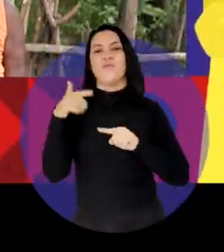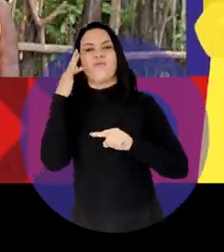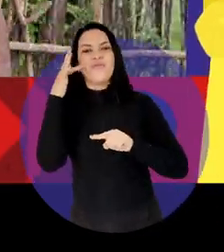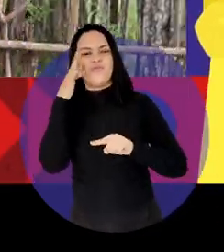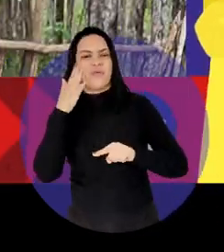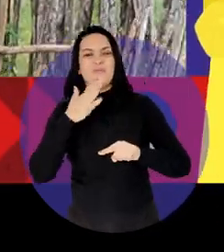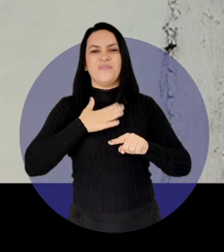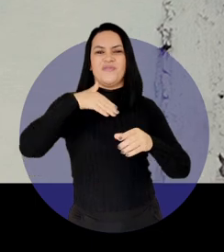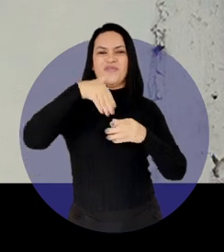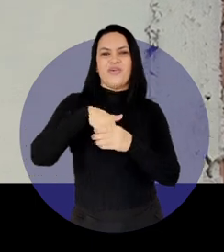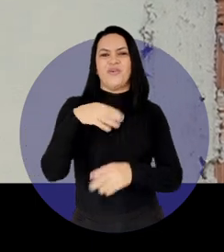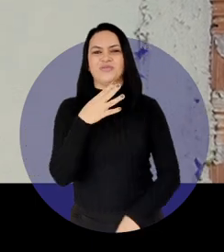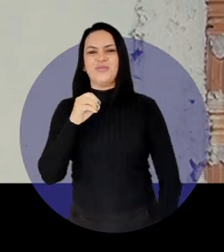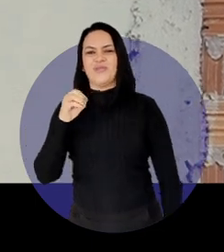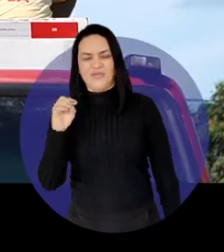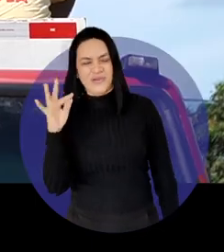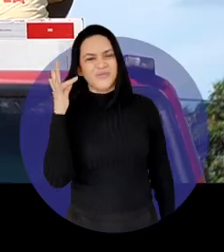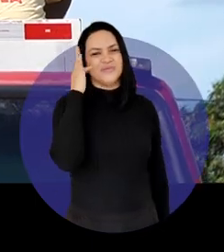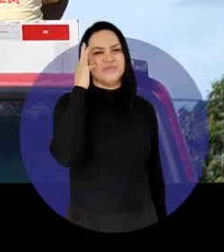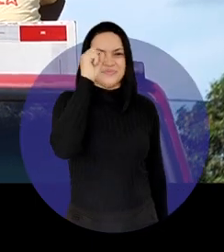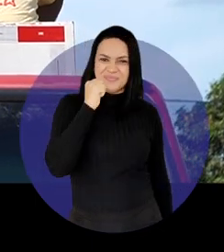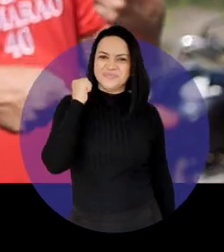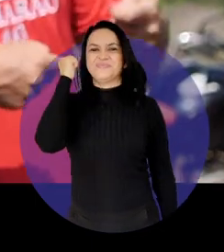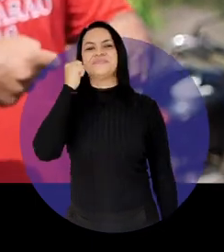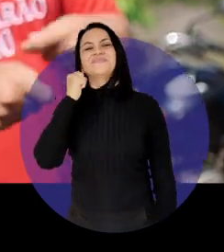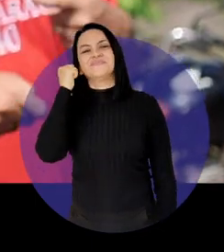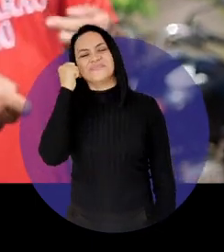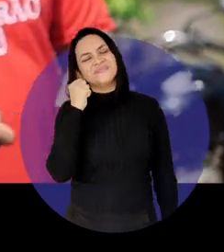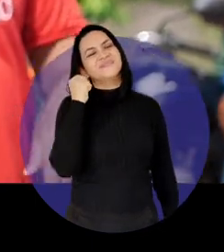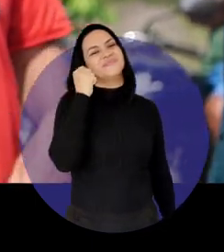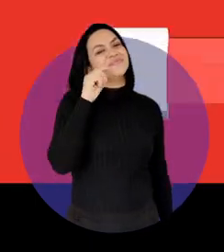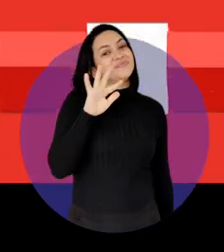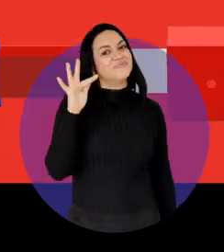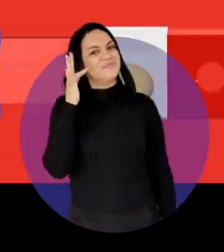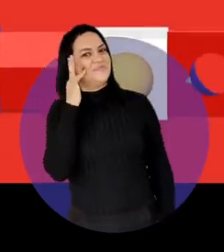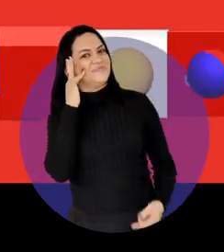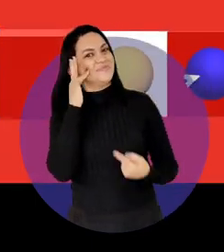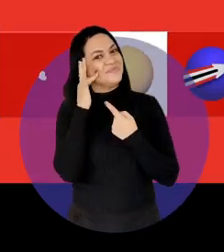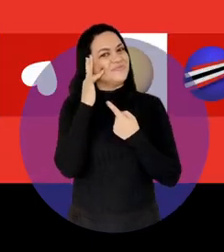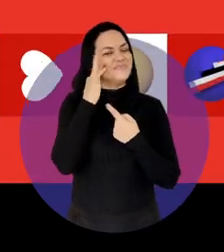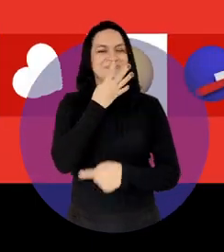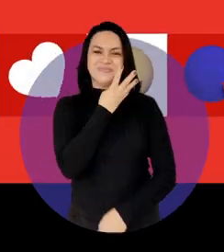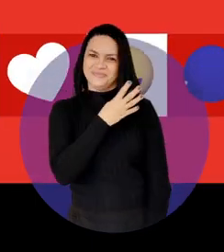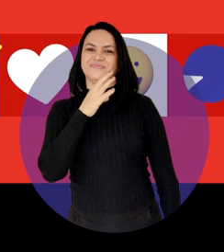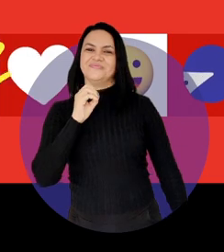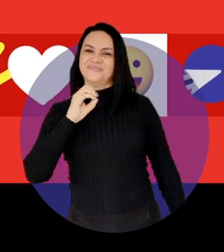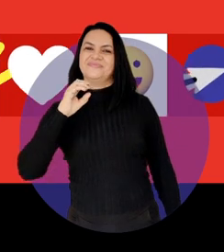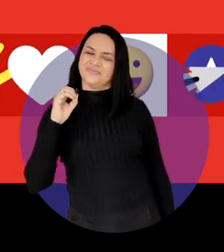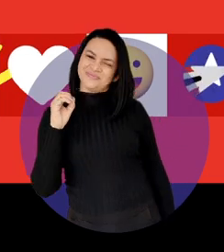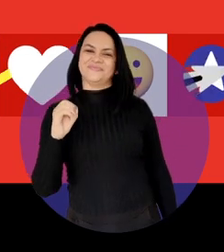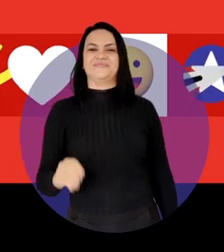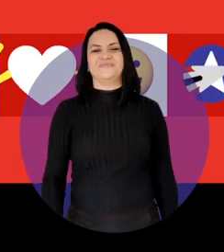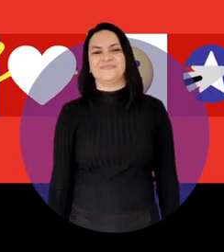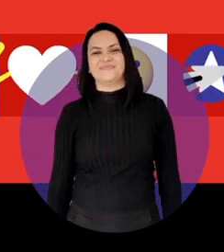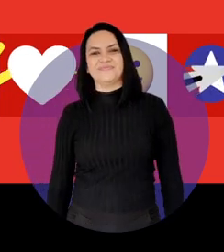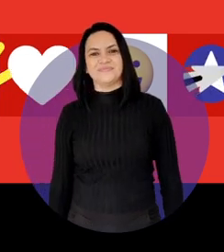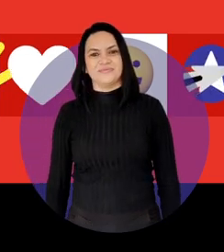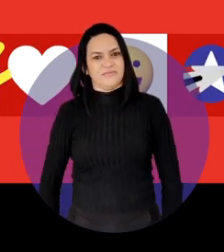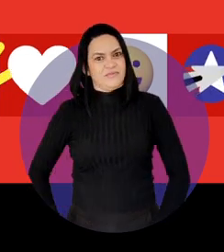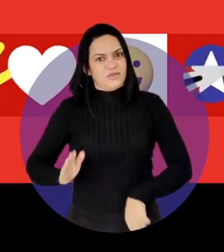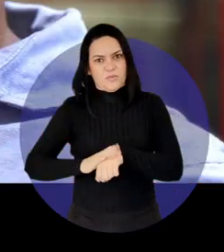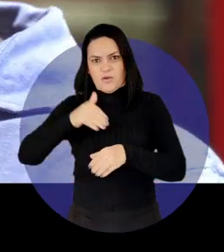é trabalhador. O meu voto é 400. Flavio Dino, senador. É Flavio Dino, é 400.